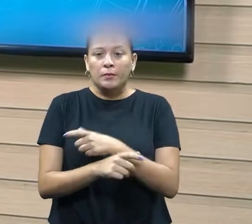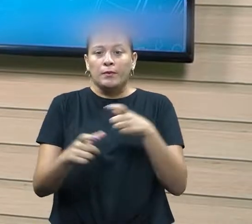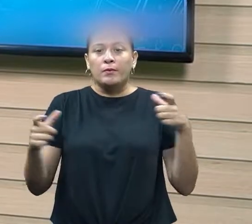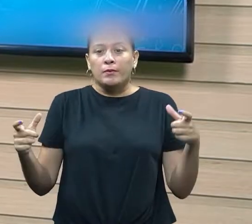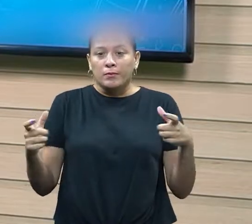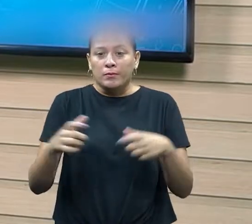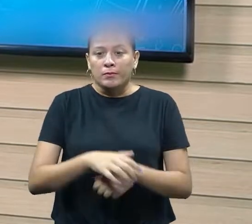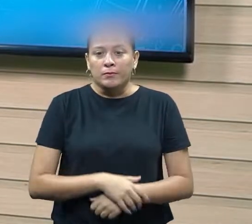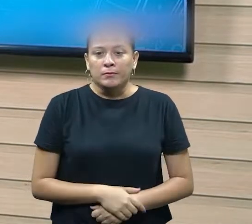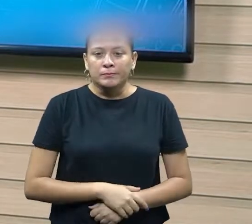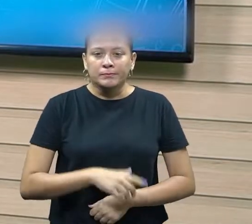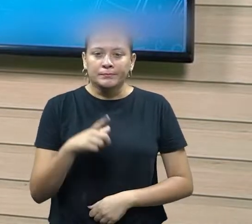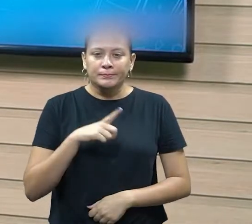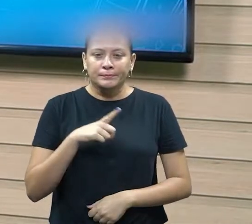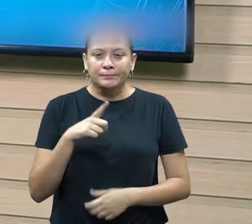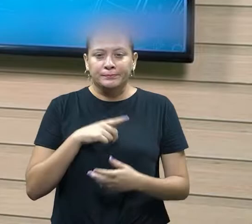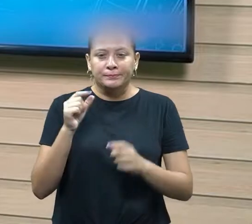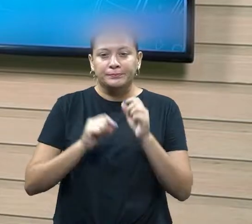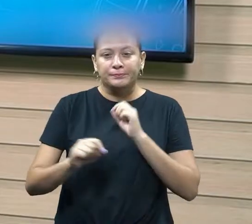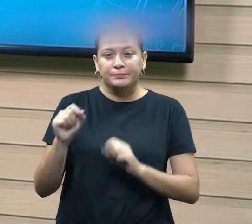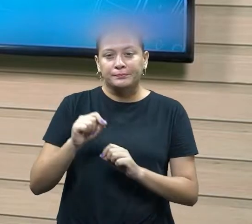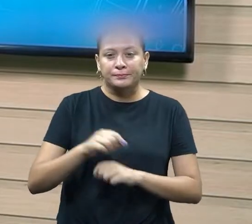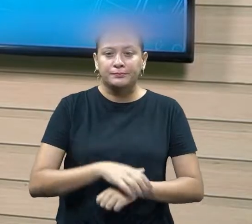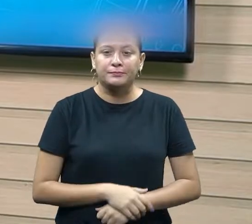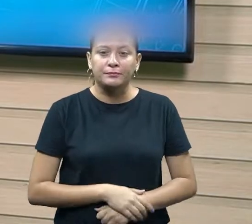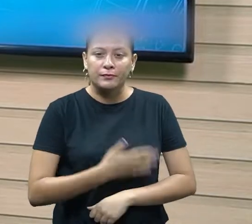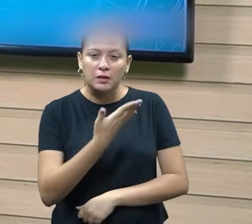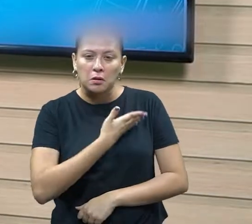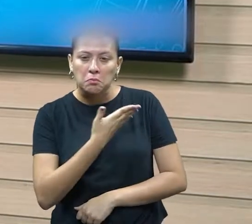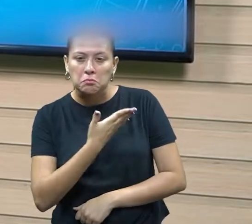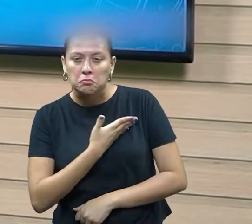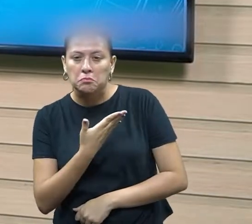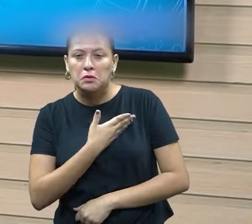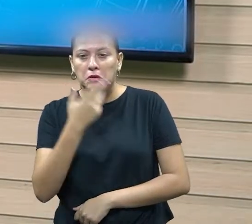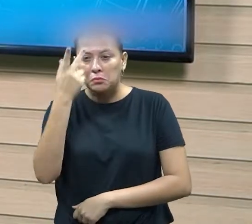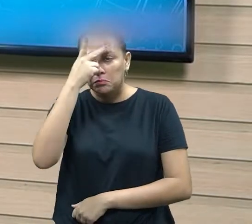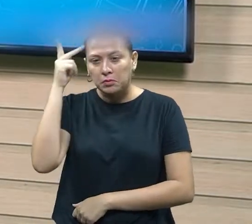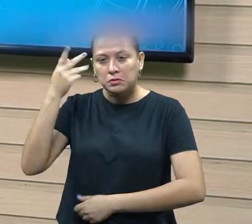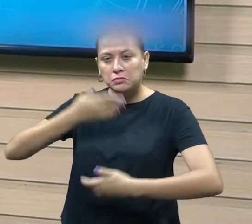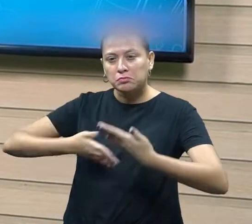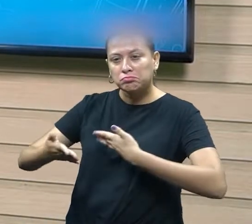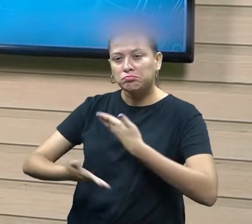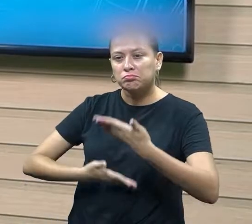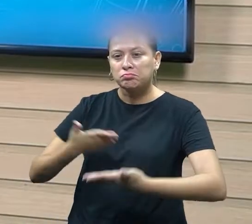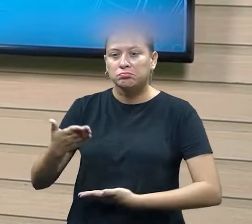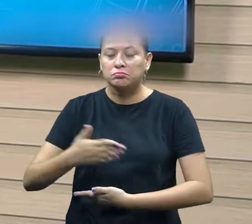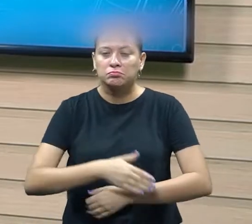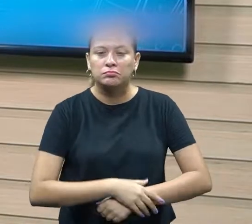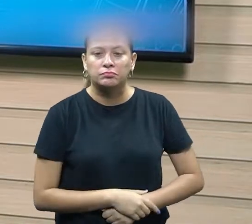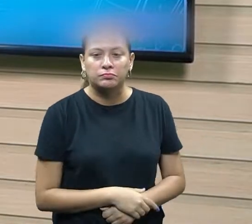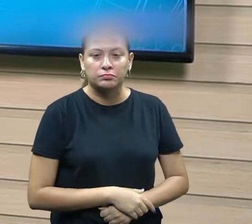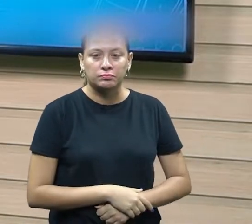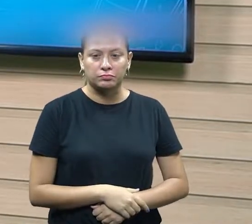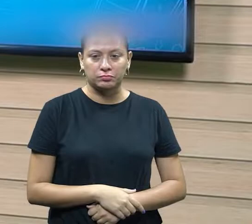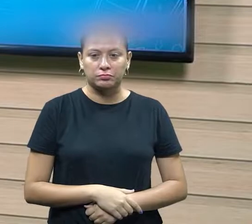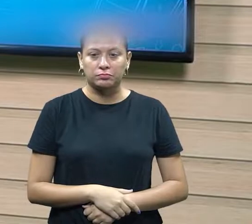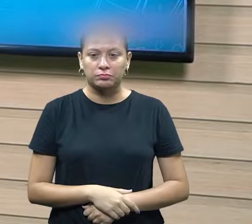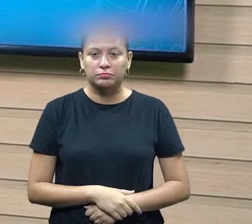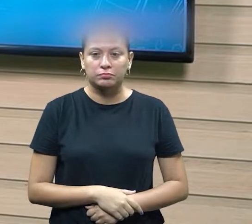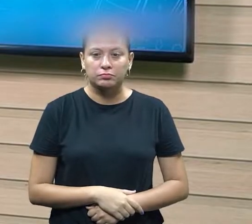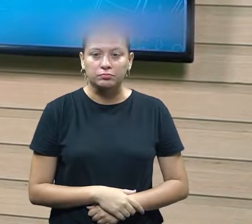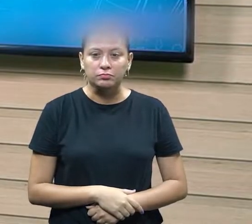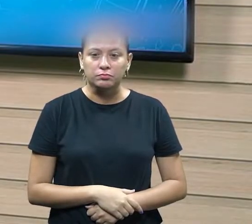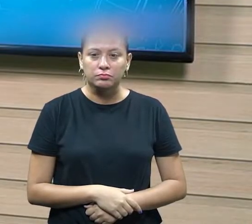você você tem vários vamos dizer conhecimentos vários amigos várias pessoas na tua rede de relacionamento isso te dá um certo